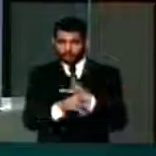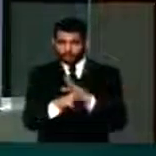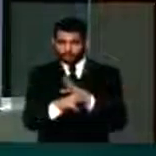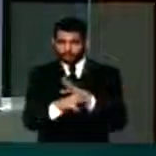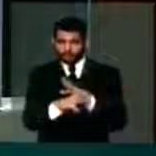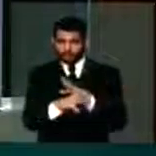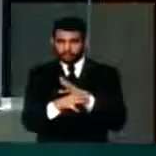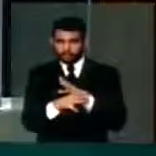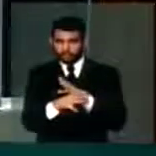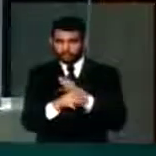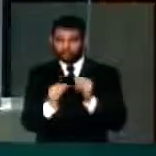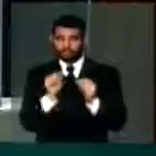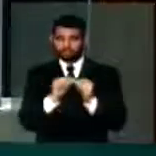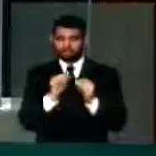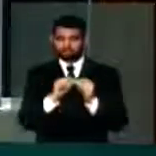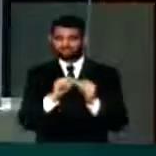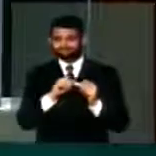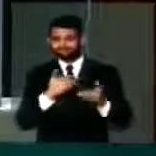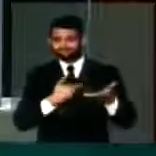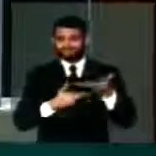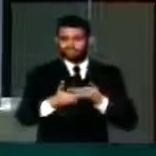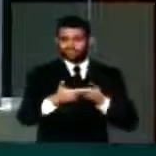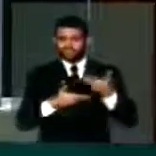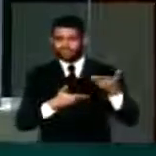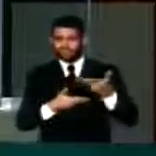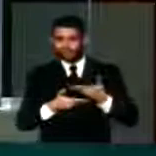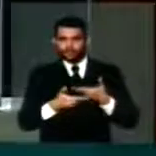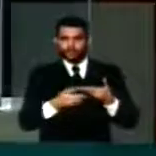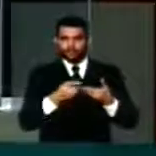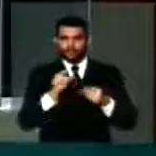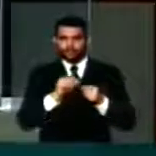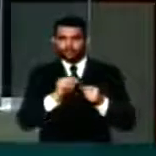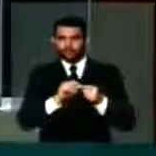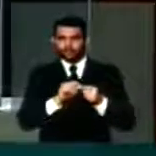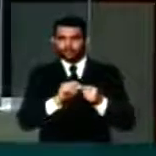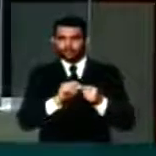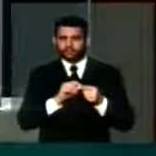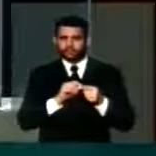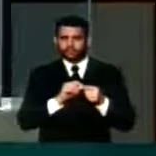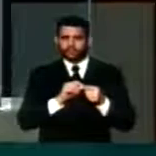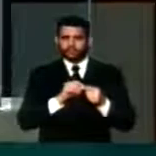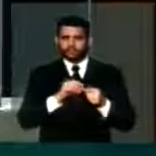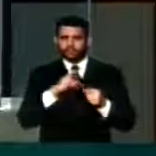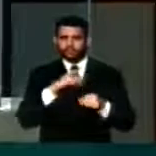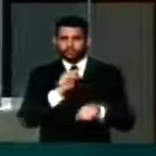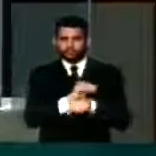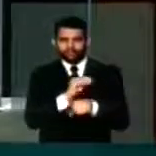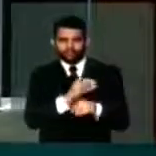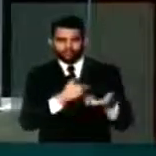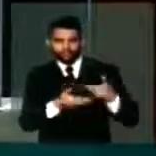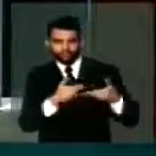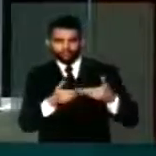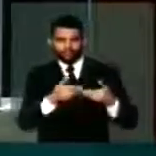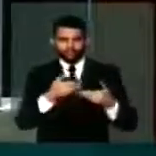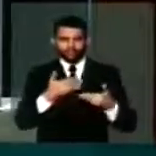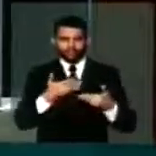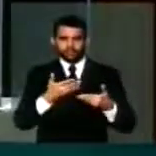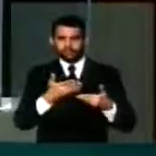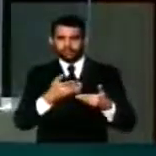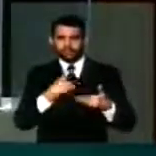com o toma lá, dá cá, com a lógica do fisiologismo, do clientelismo e da